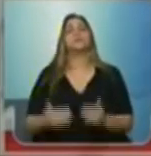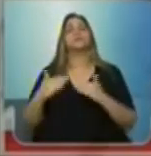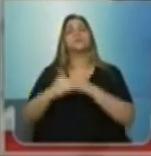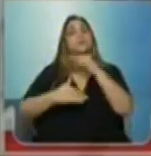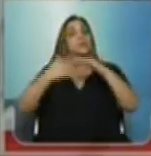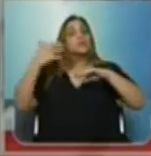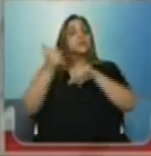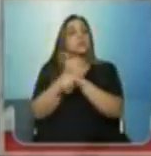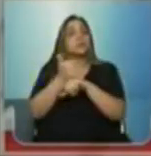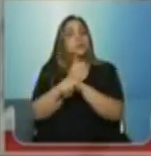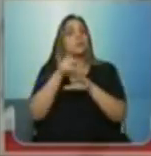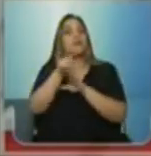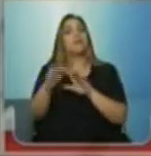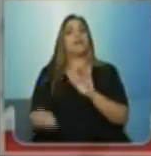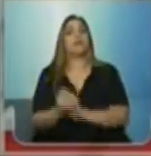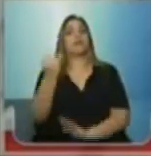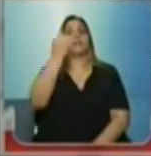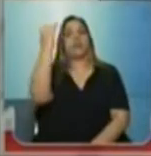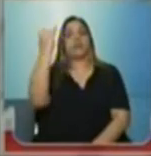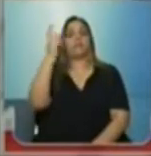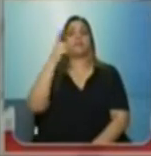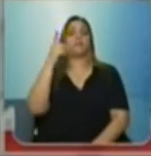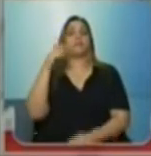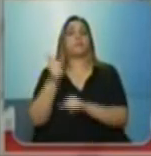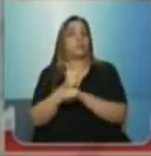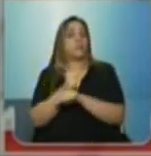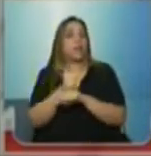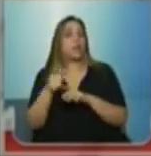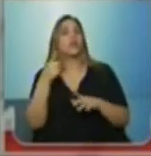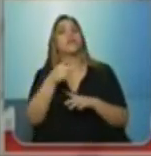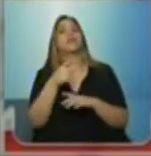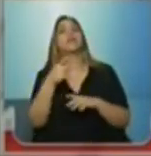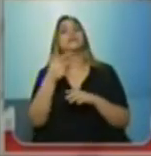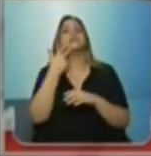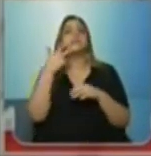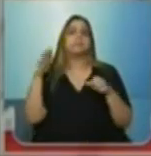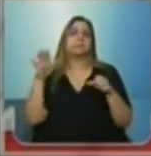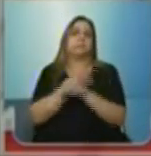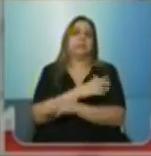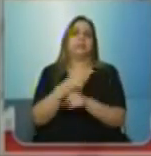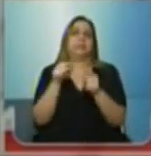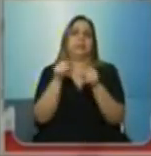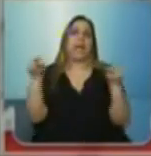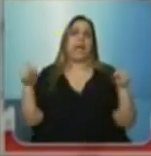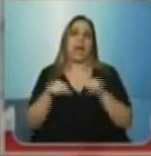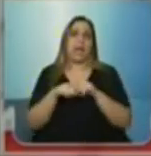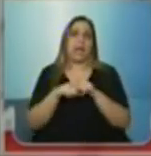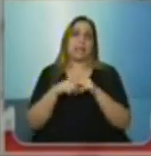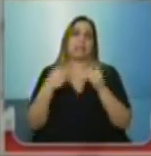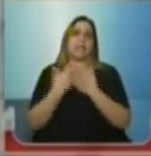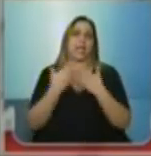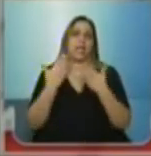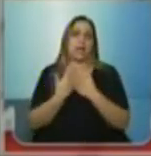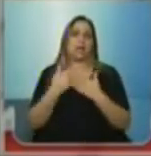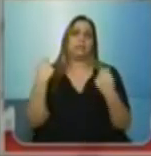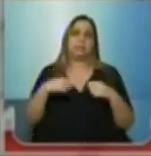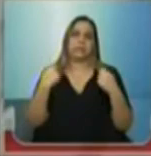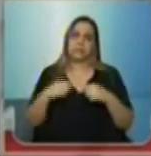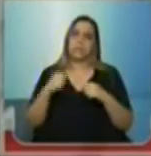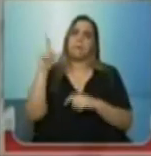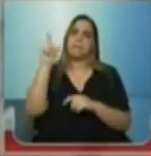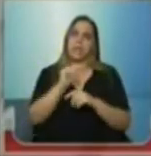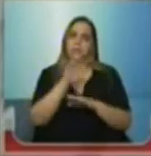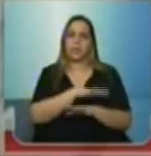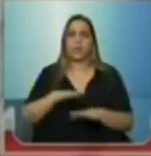carreira para valorizar a profissão, o fim da superlotação de salas e, sobretudo, a aprovação imediata de um plano